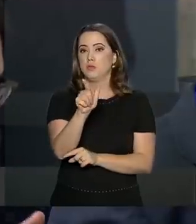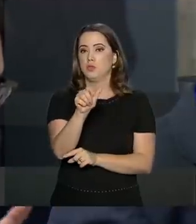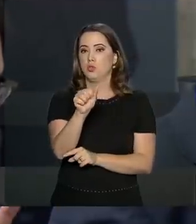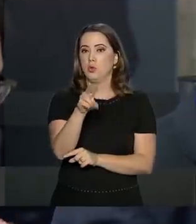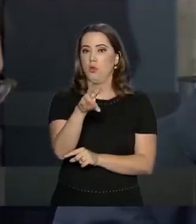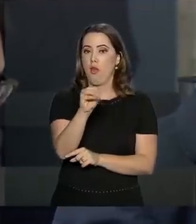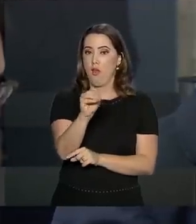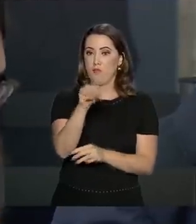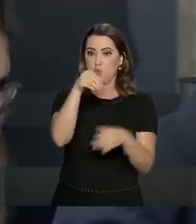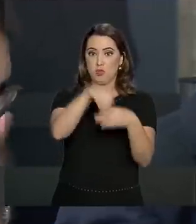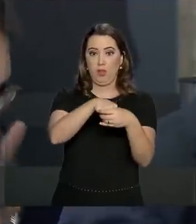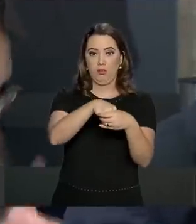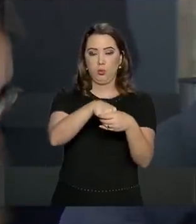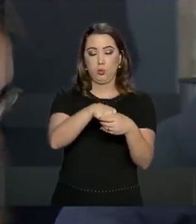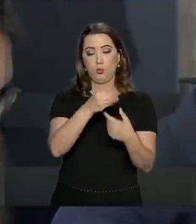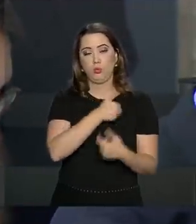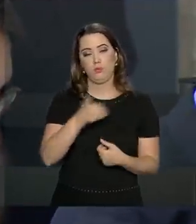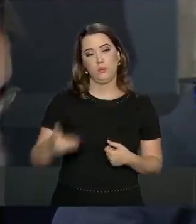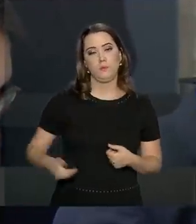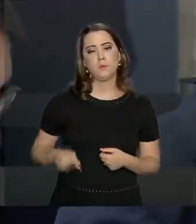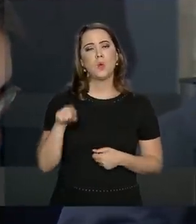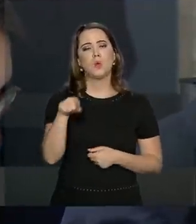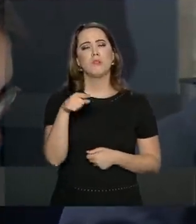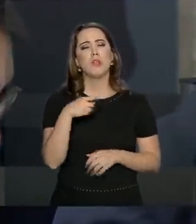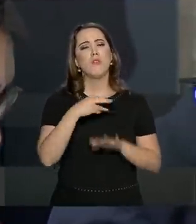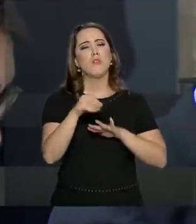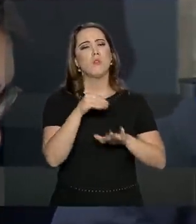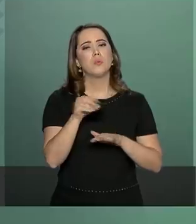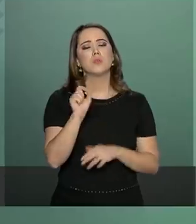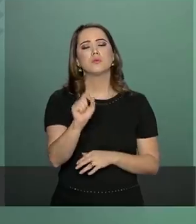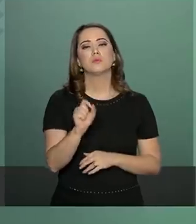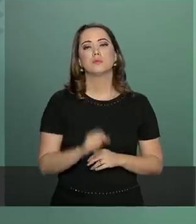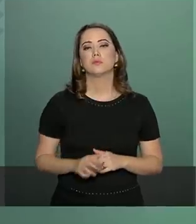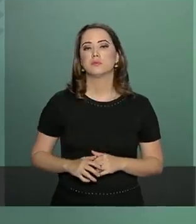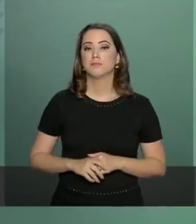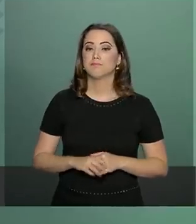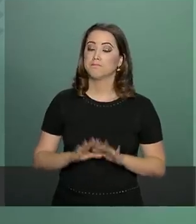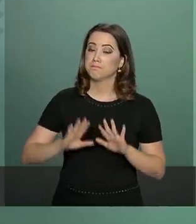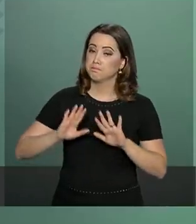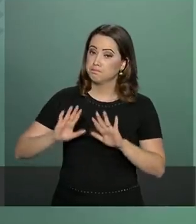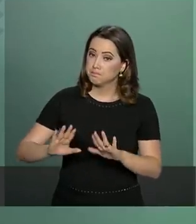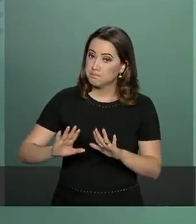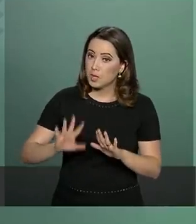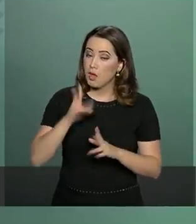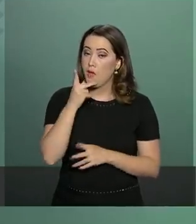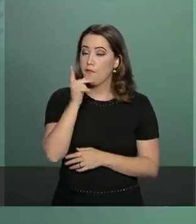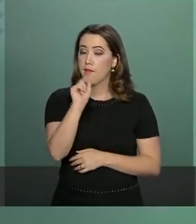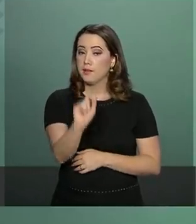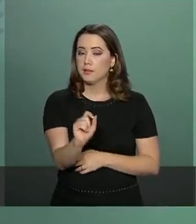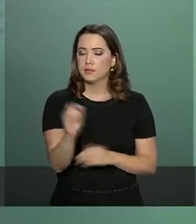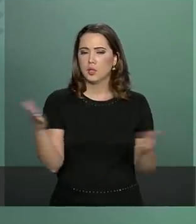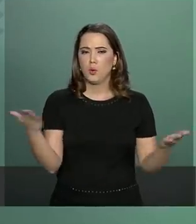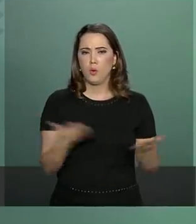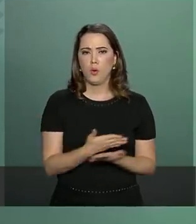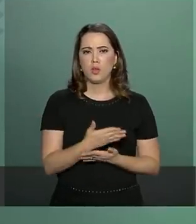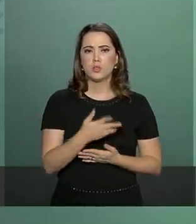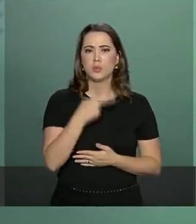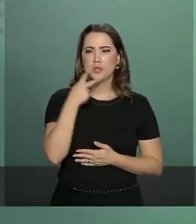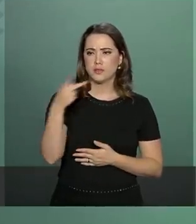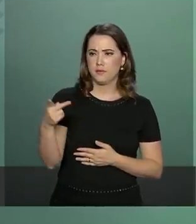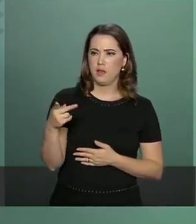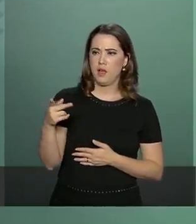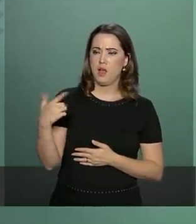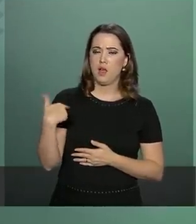no governo. O o senhor pode trazer para a gente de informações sobre isso, por favor? Com relação às declarações das pessoas